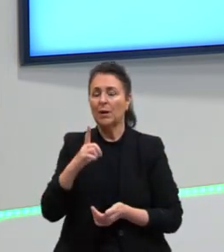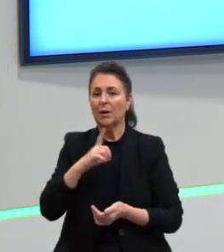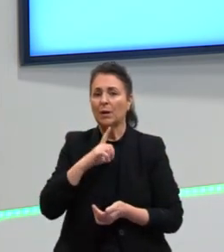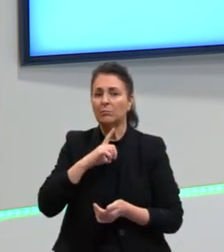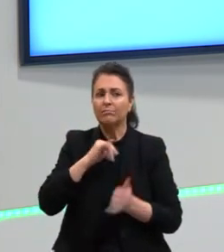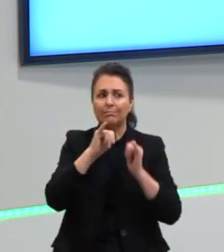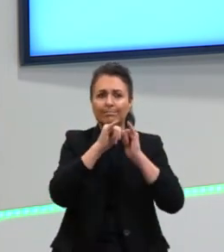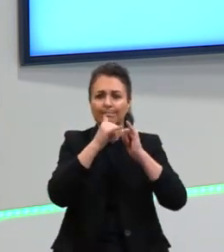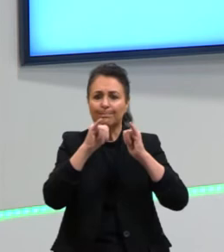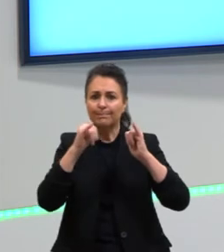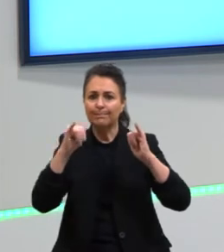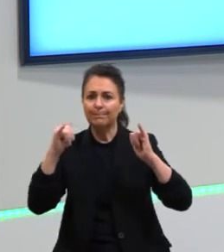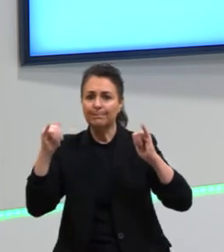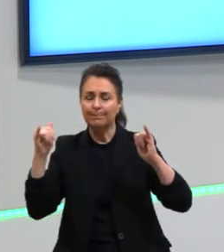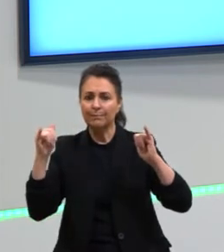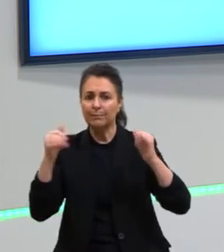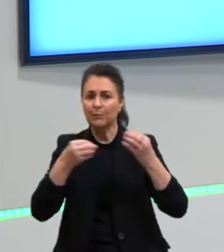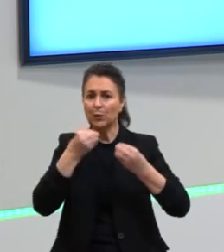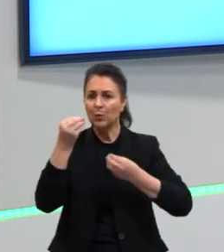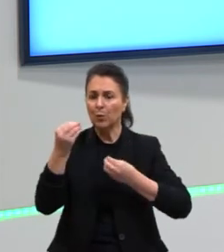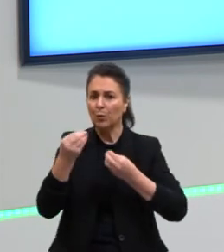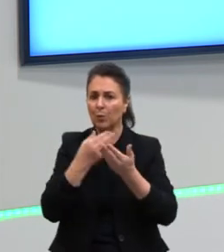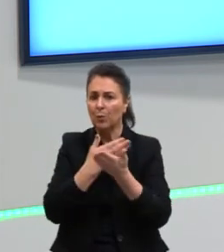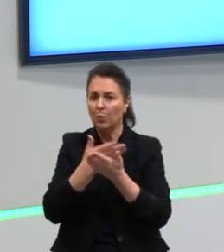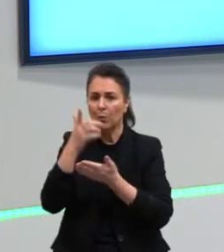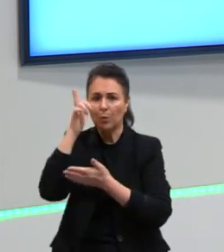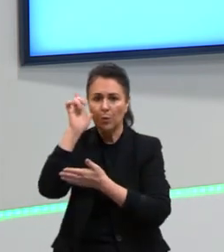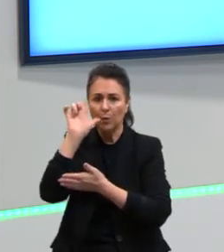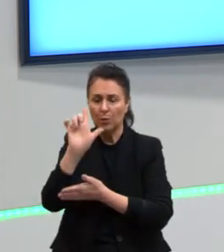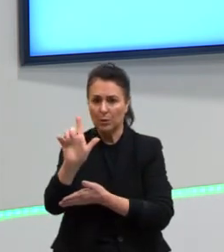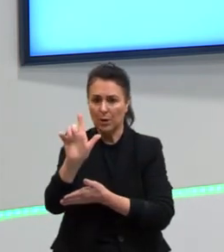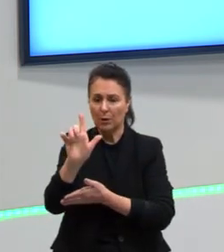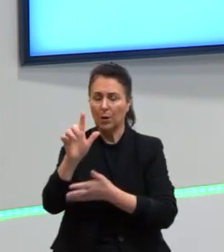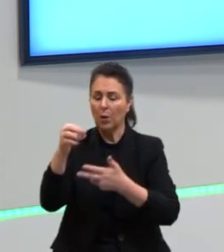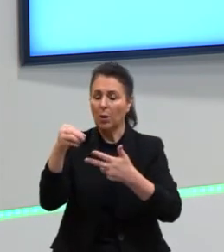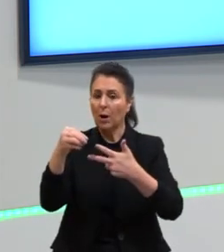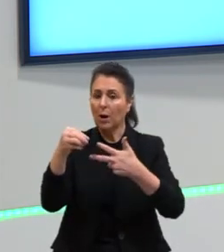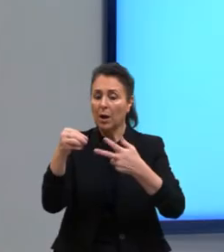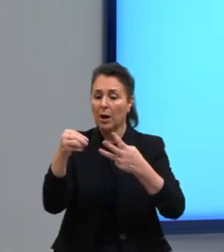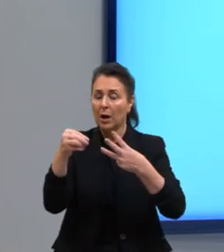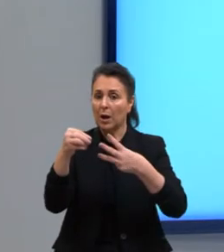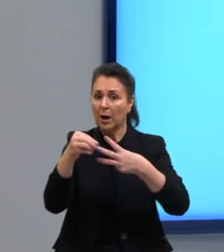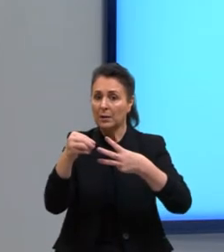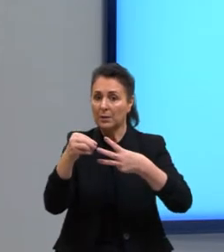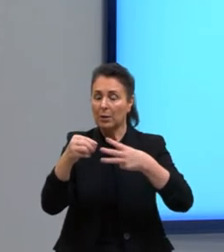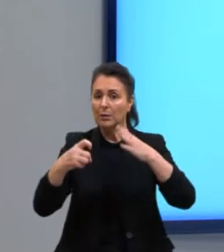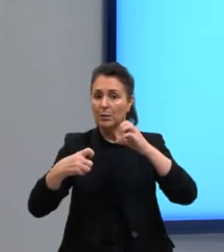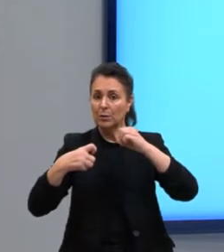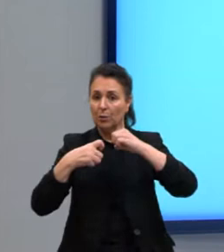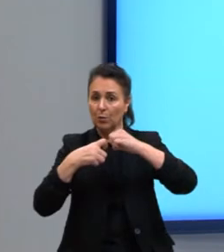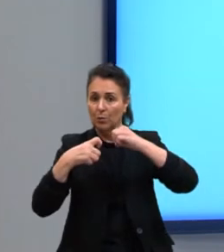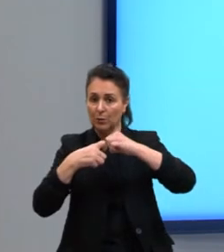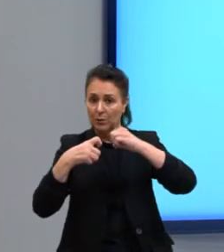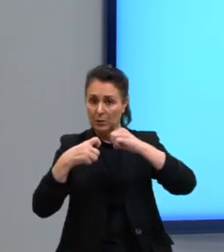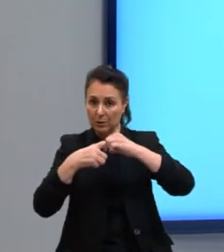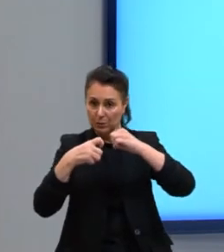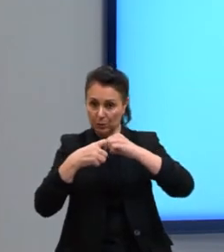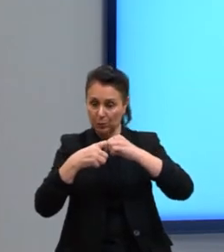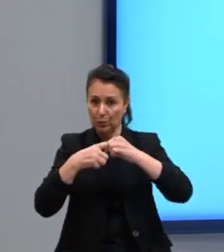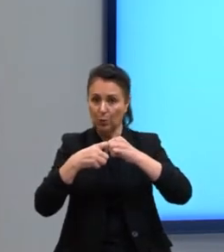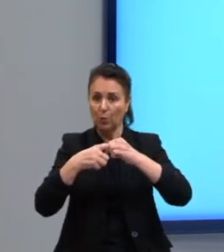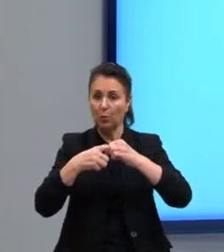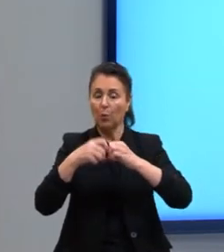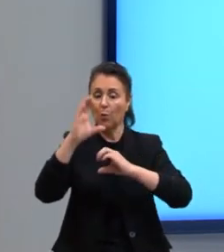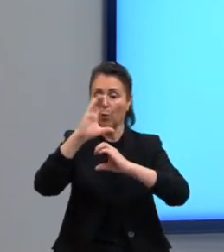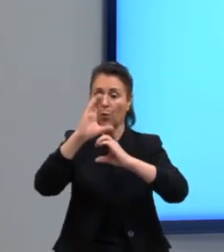energia em que as células inicialmente oxidam compostos inorgânicos.